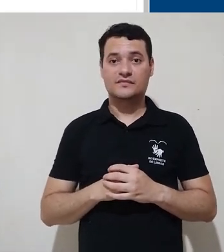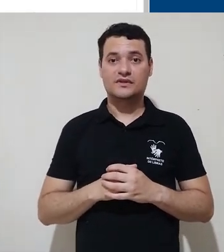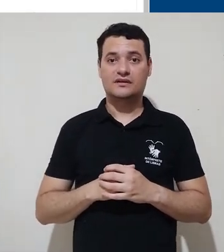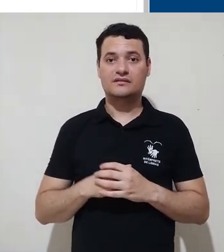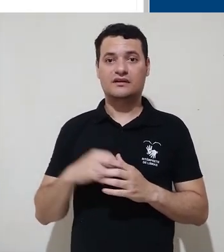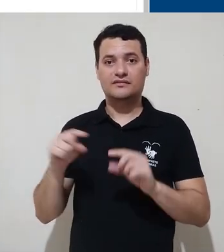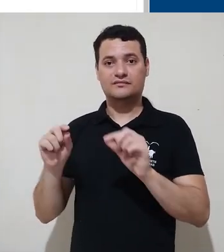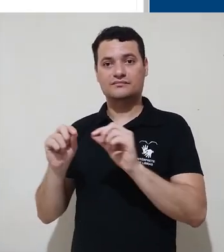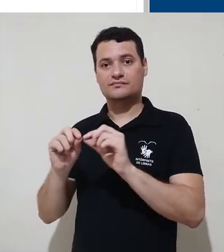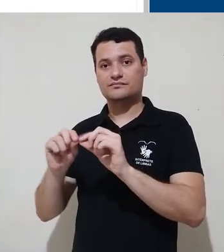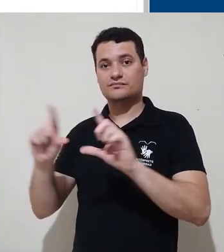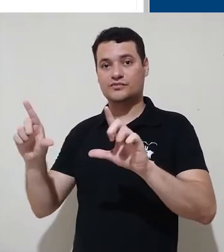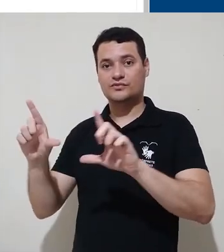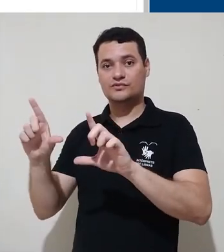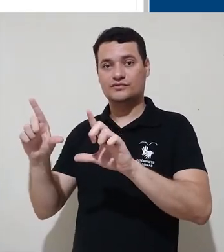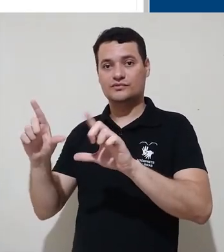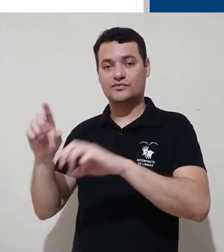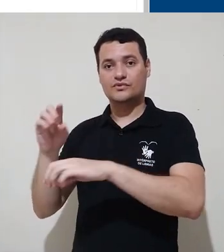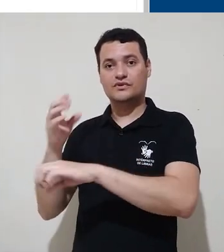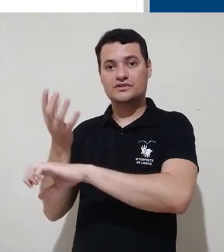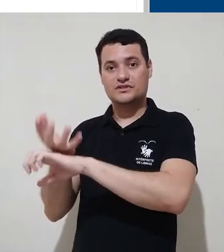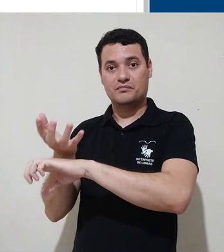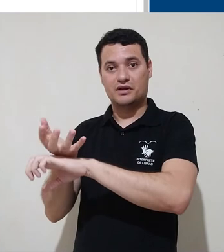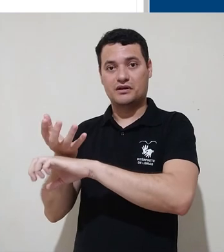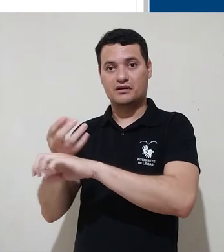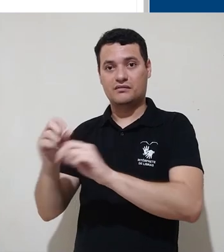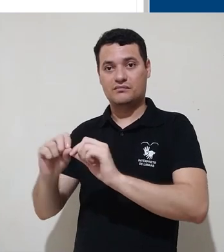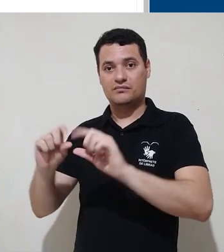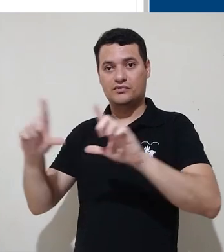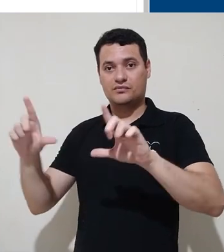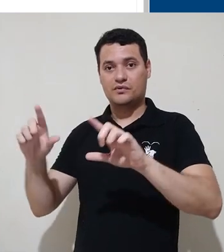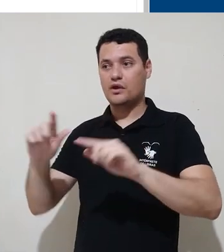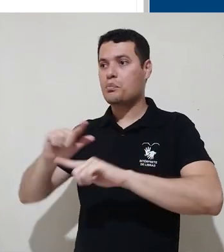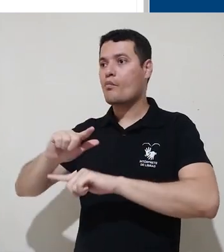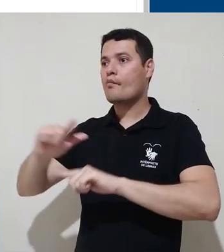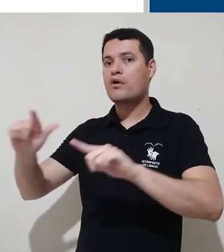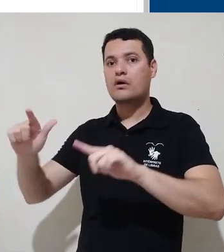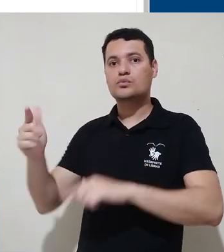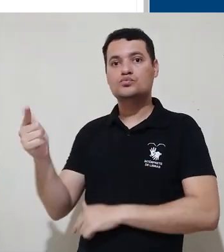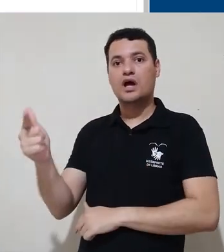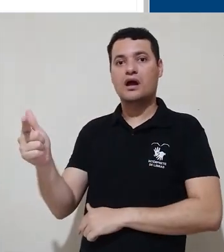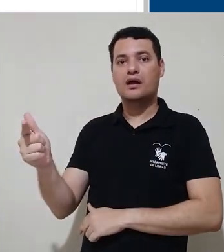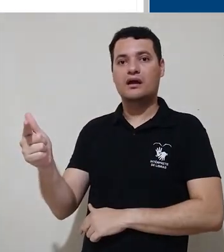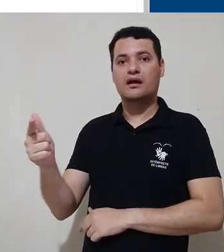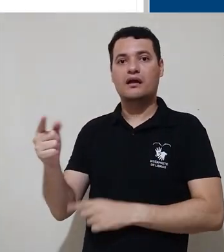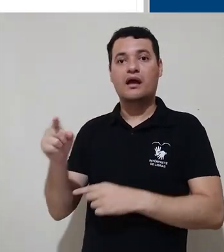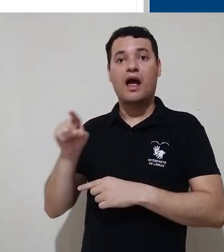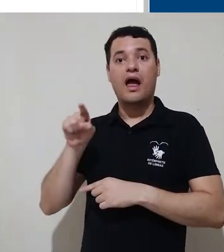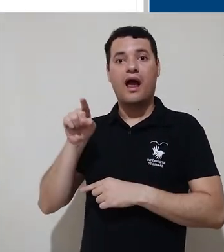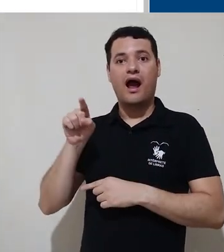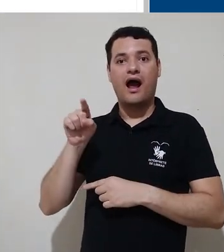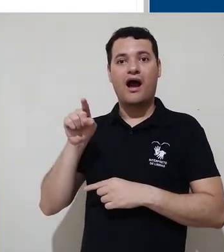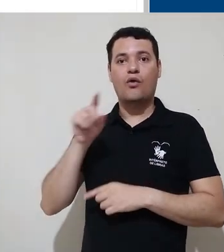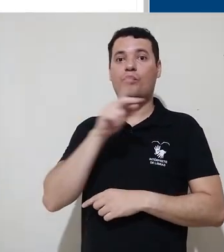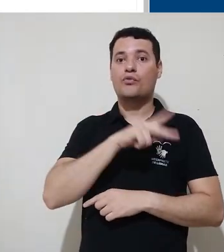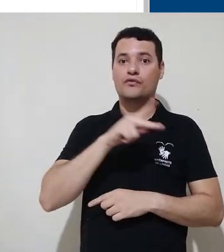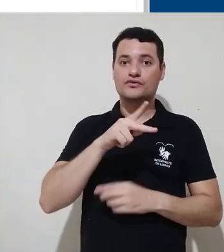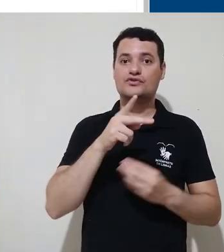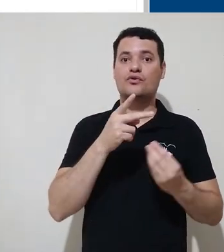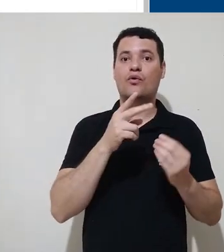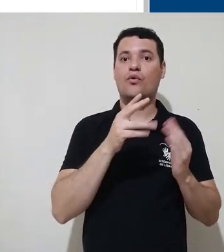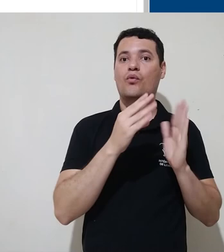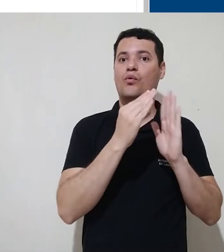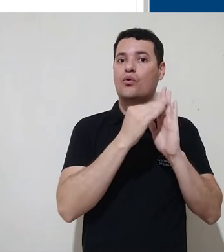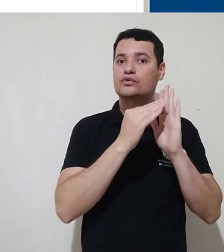Então, estou dentro da disciplina. Repare que, nesse caso, ela está vazia, mas seria aqui que o